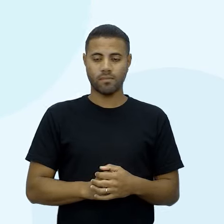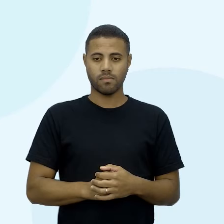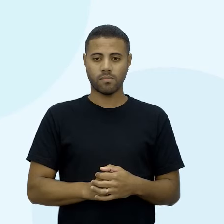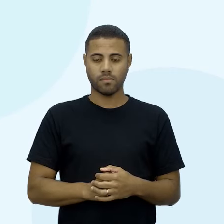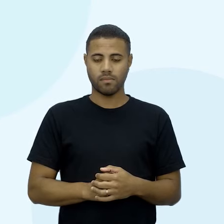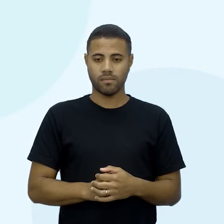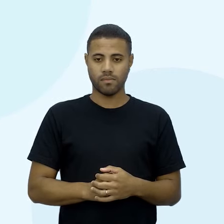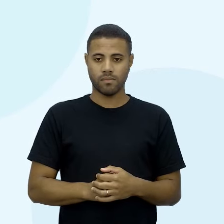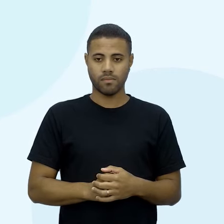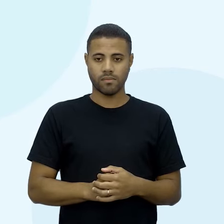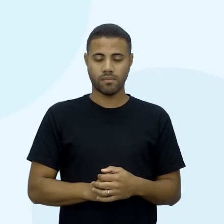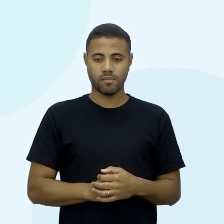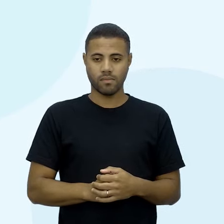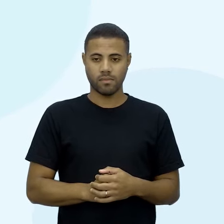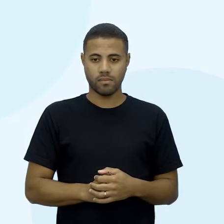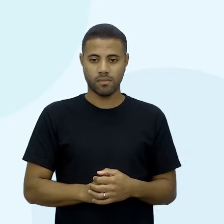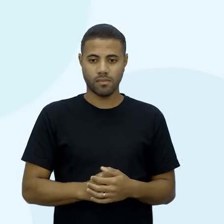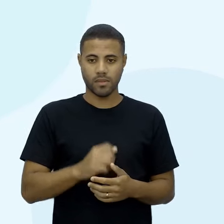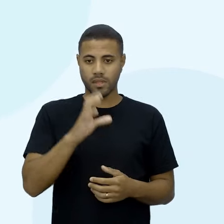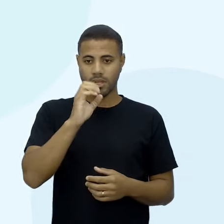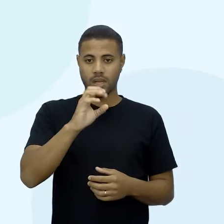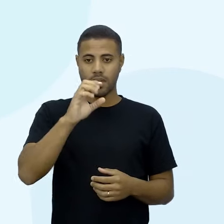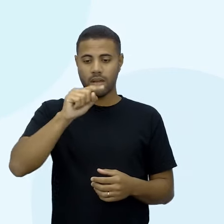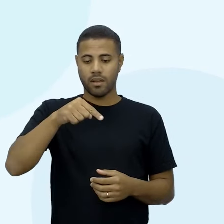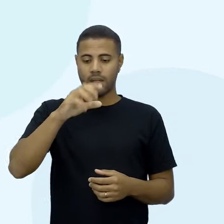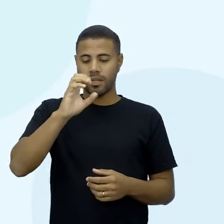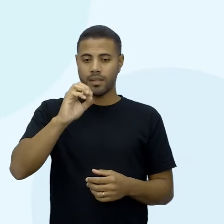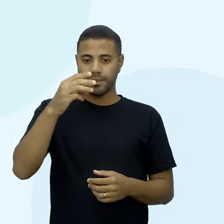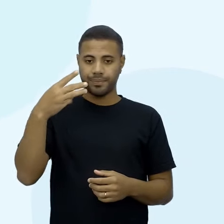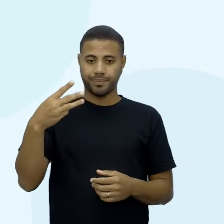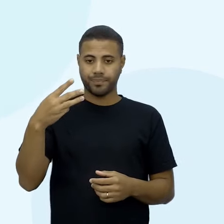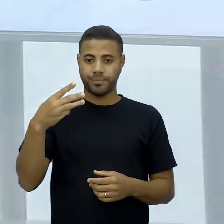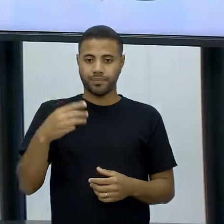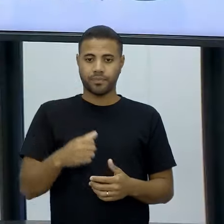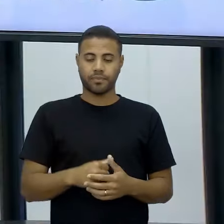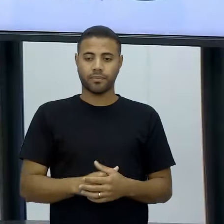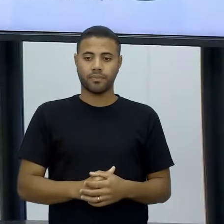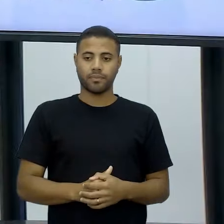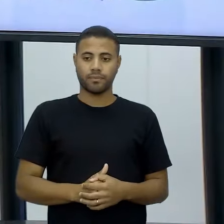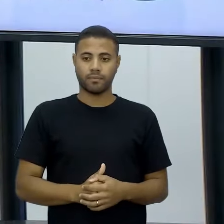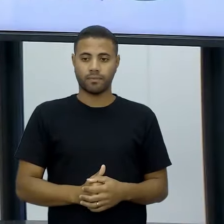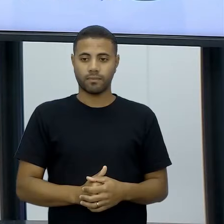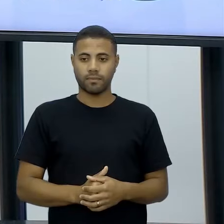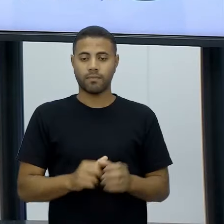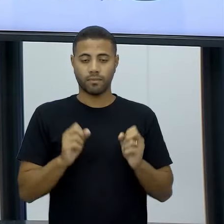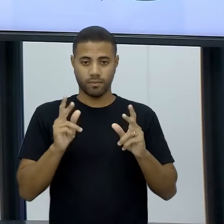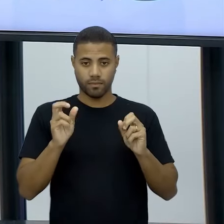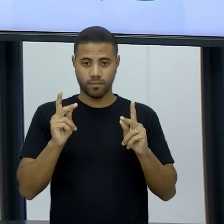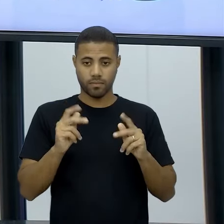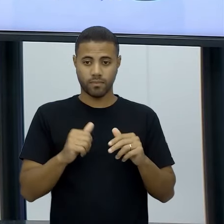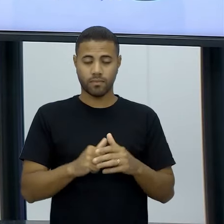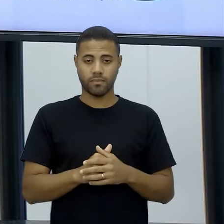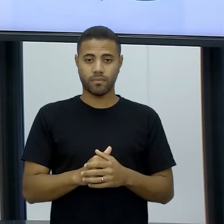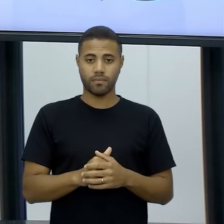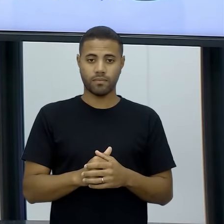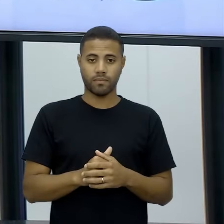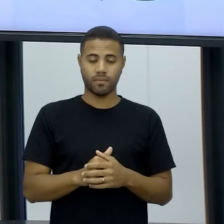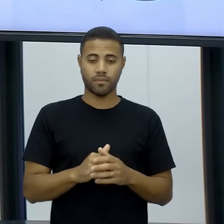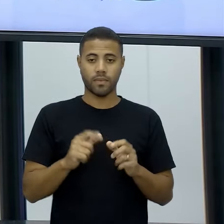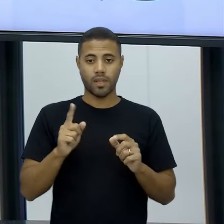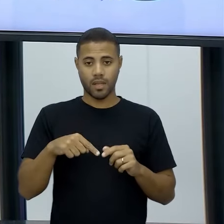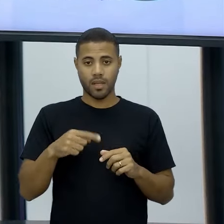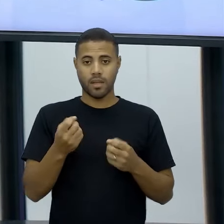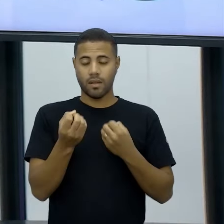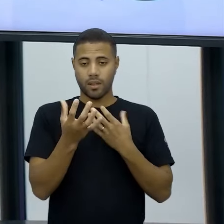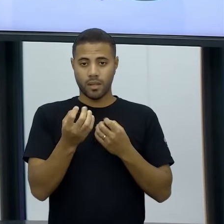está falando aí de quem? De 0,003, ok? Então, essa é a ideia,